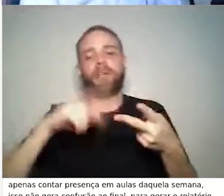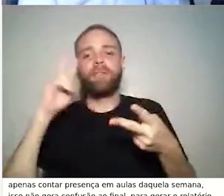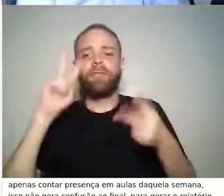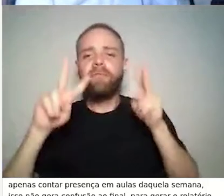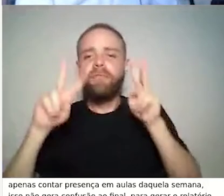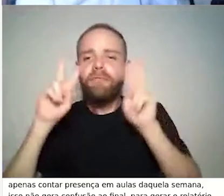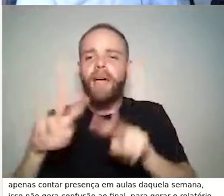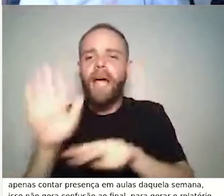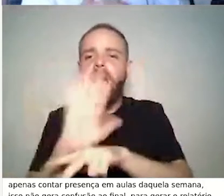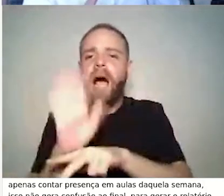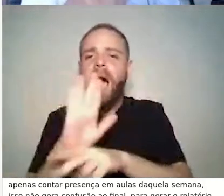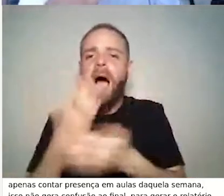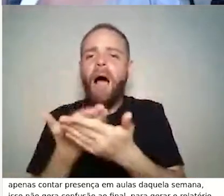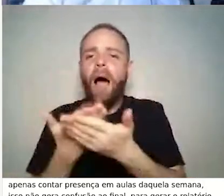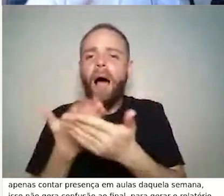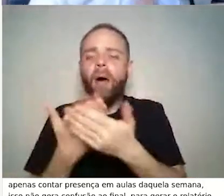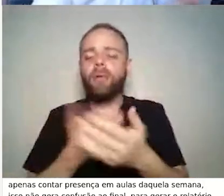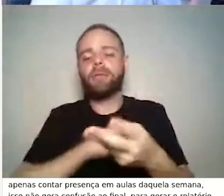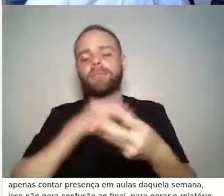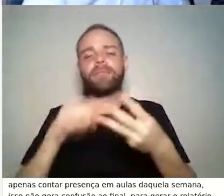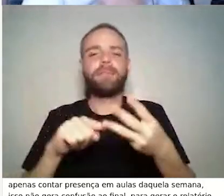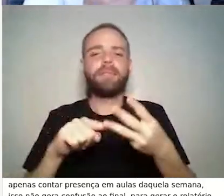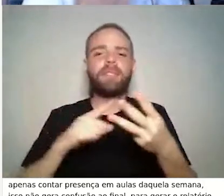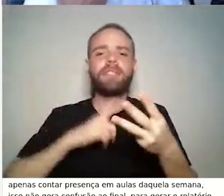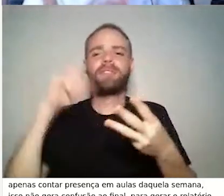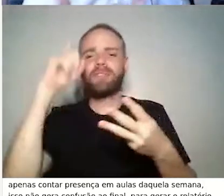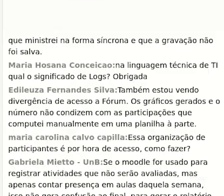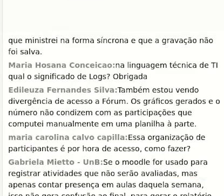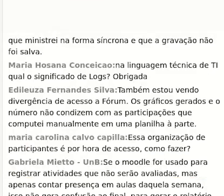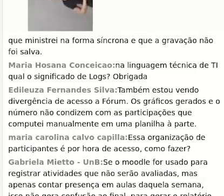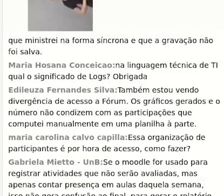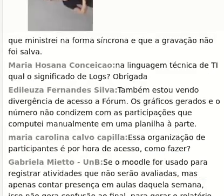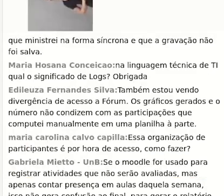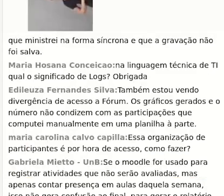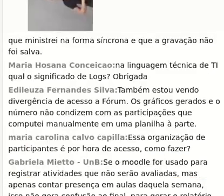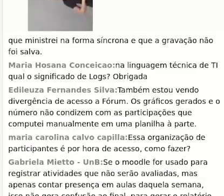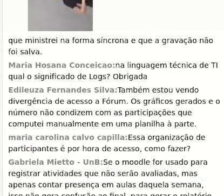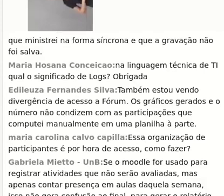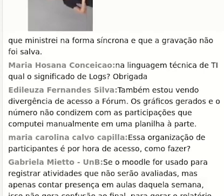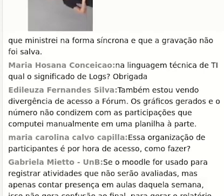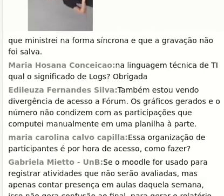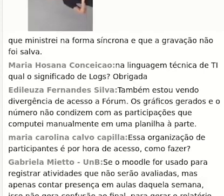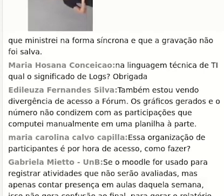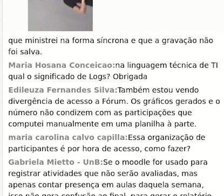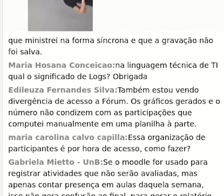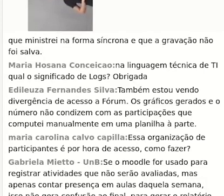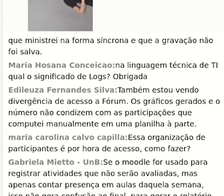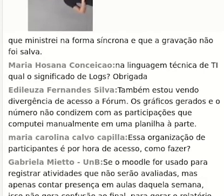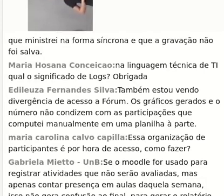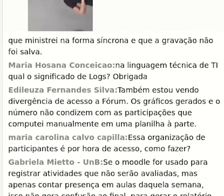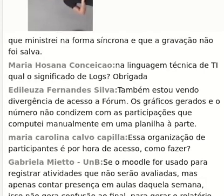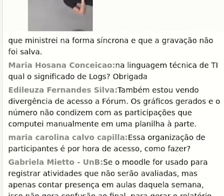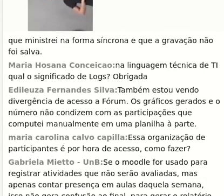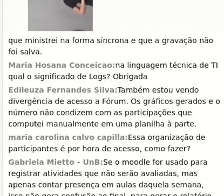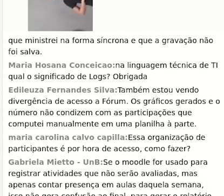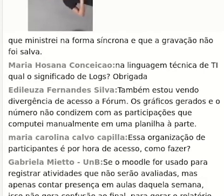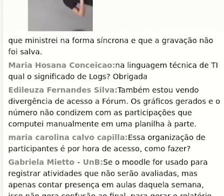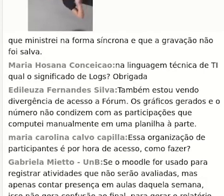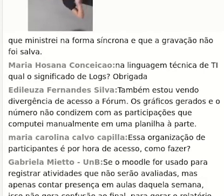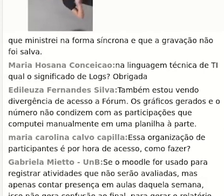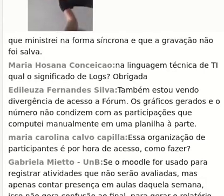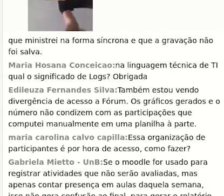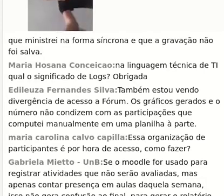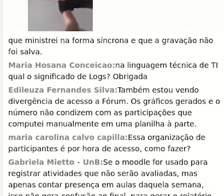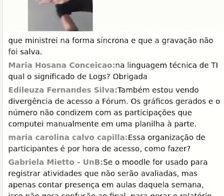aula, pessoas que têm dificuldade com aulas no computador, porque às vezes, porque a vista cansa muito, não consegue ler durante muito tempo,